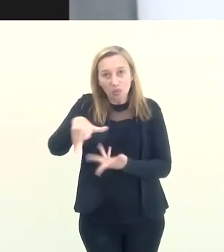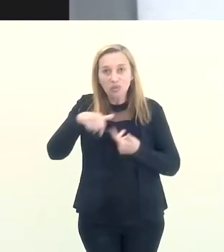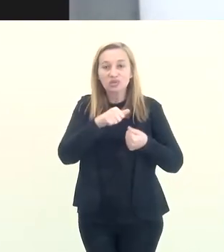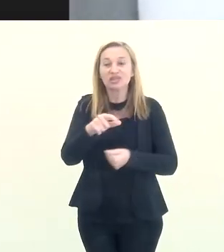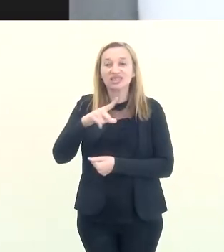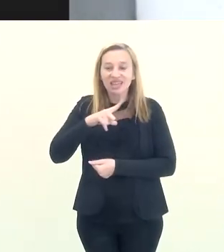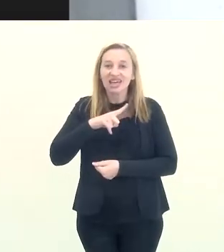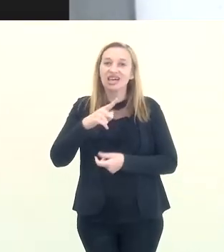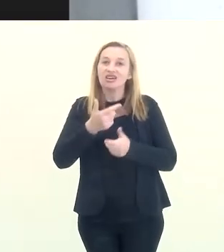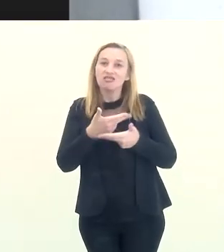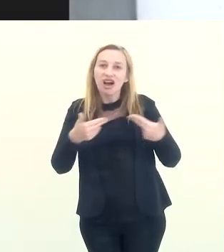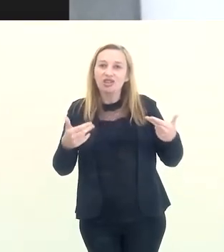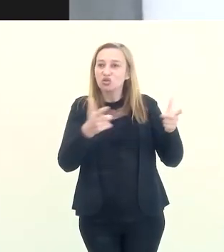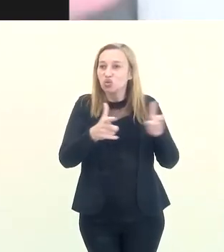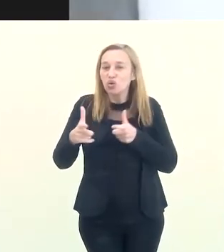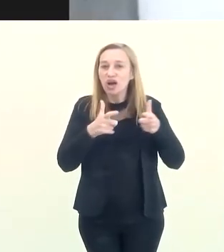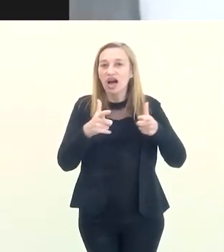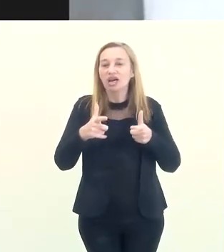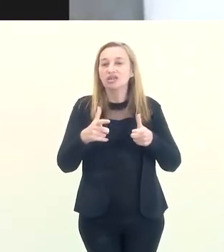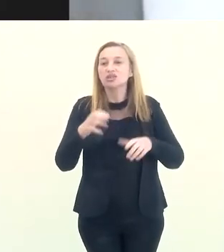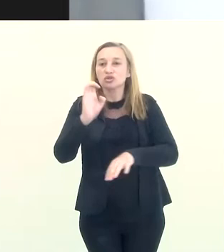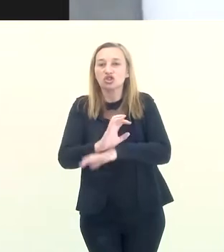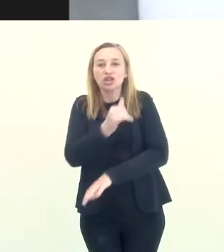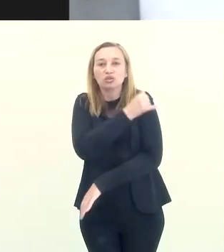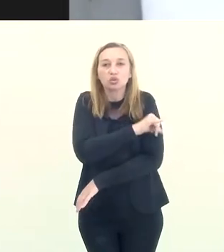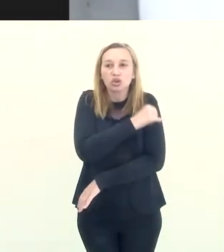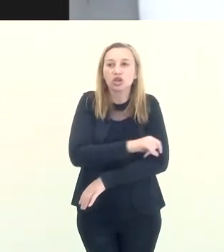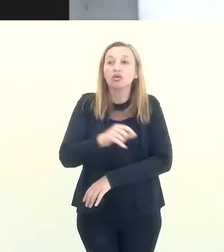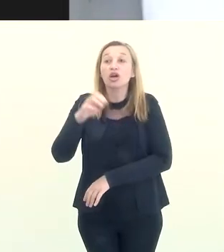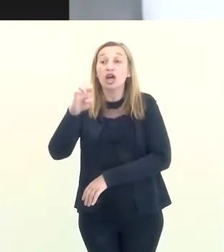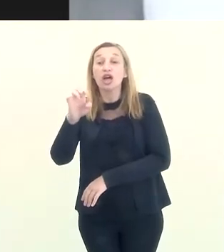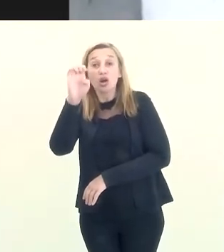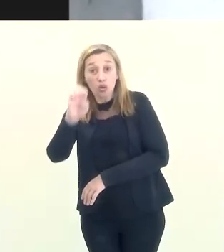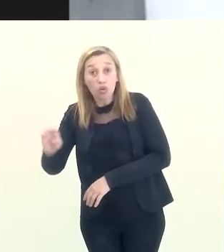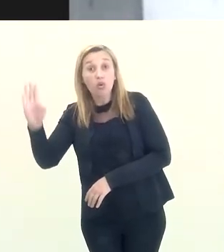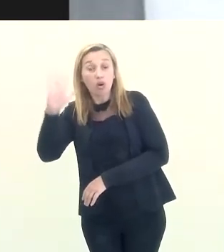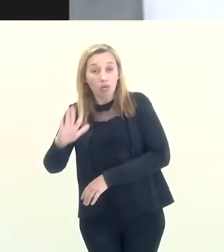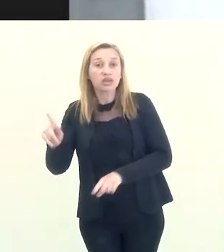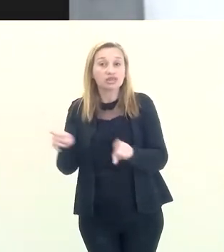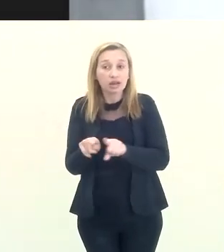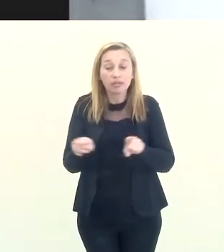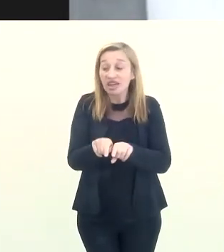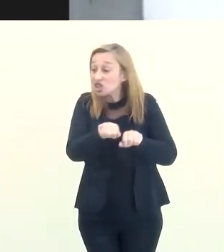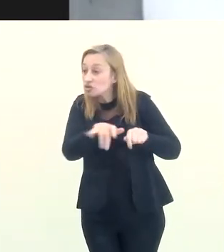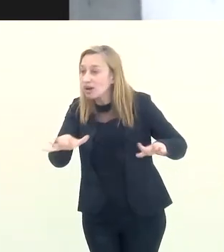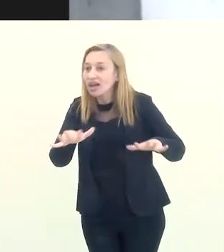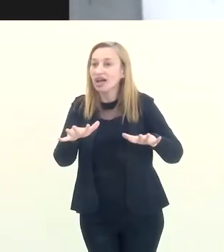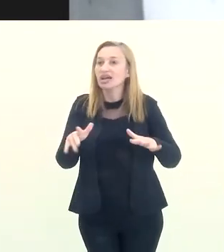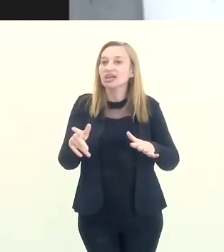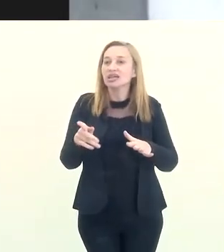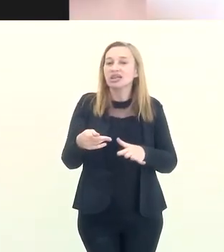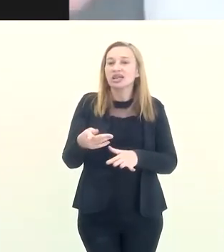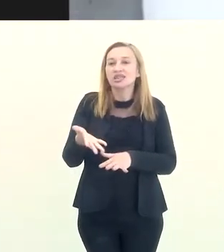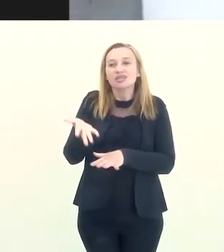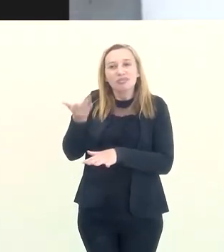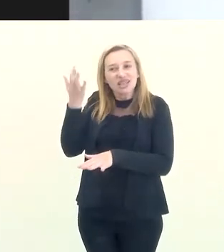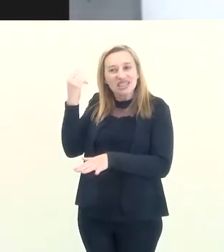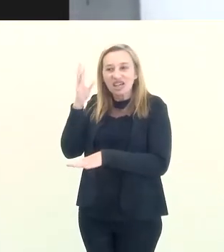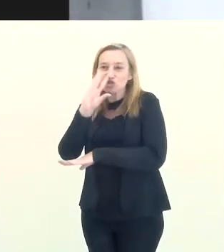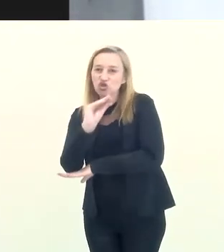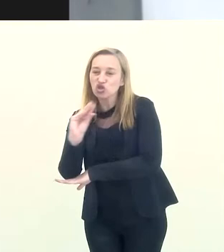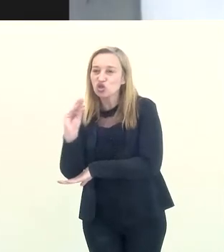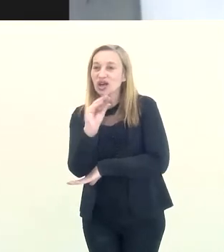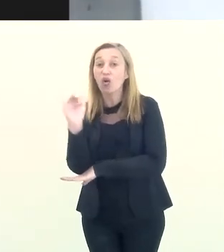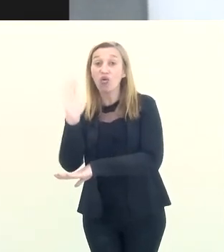muito grande no mundo inteiro. Existem grandes partes nos Estados Unidos, na Europa também, espalhados, que remetem a essa